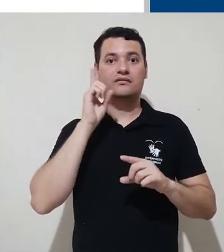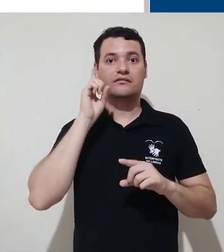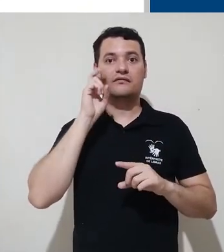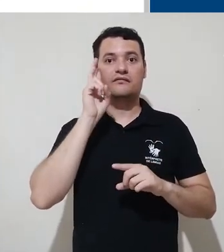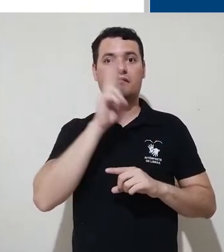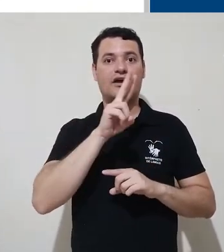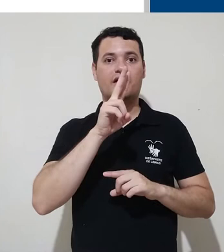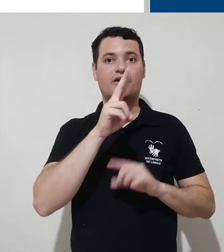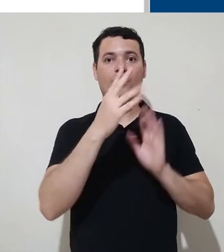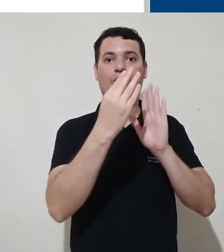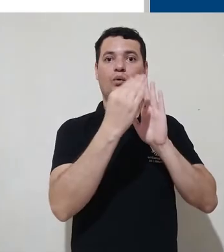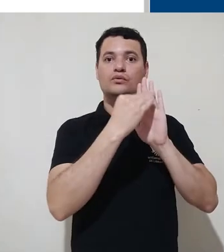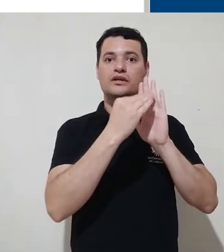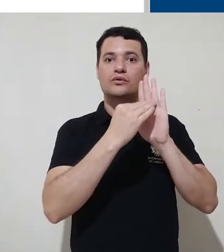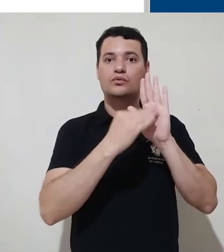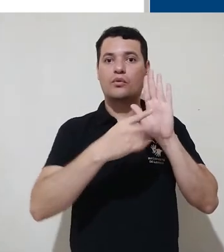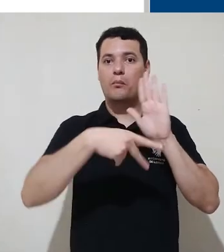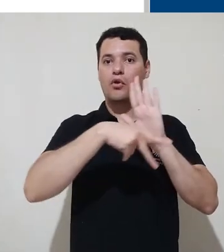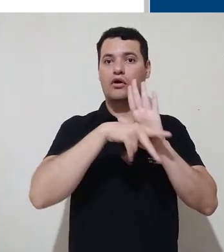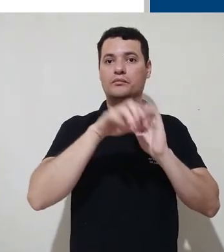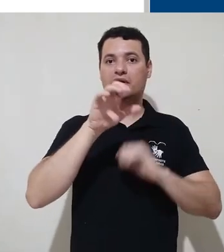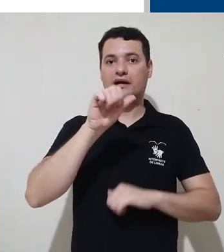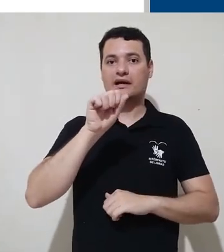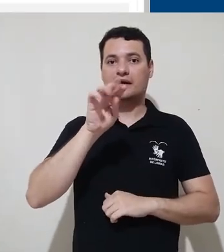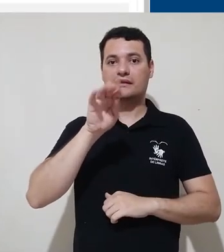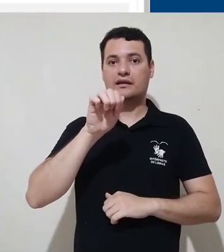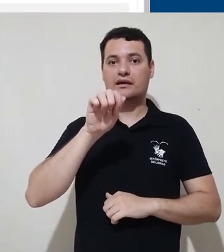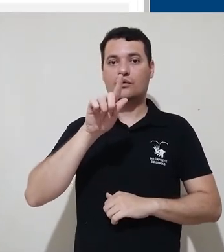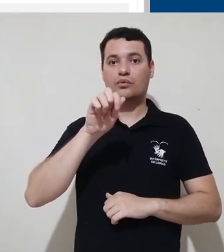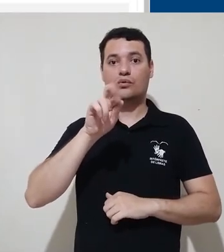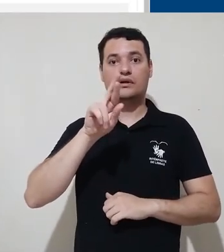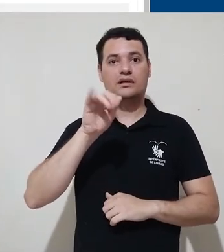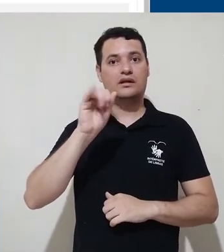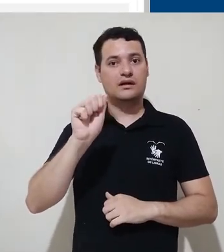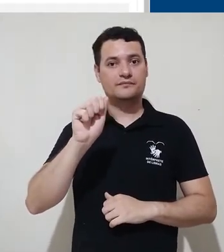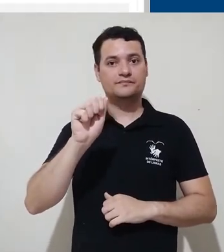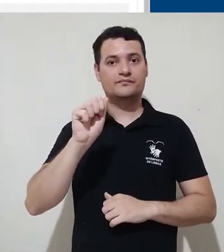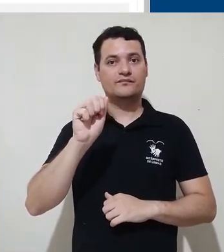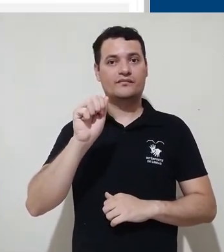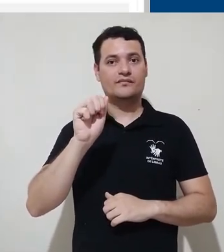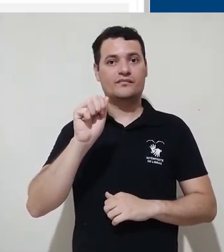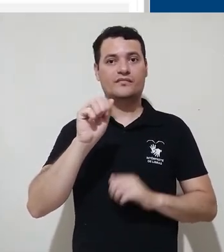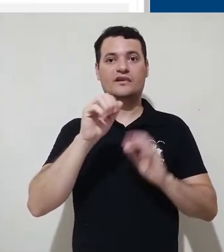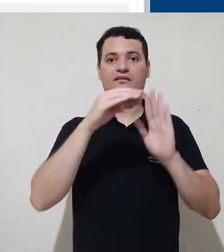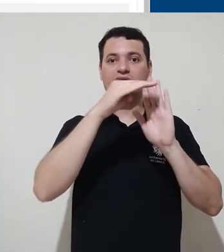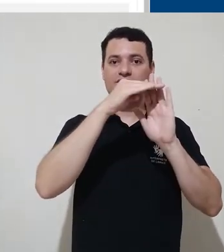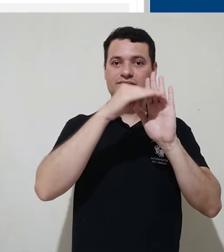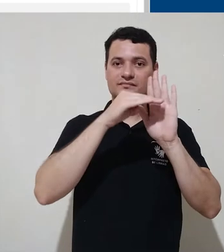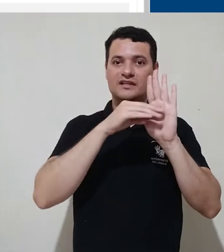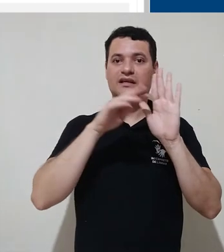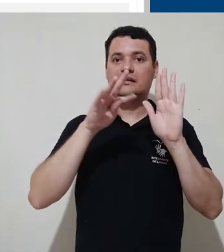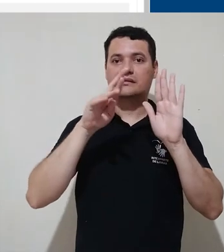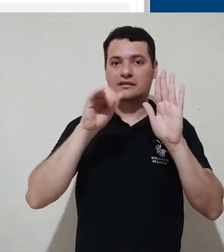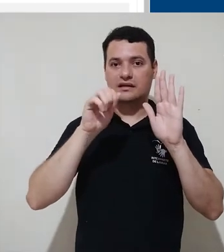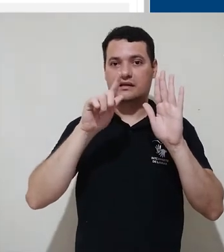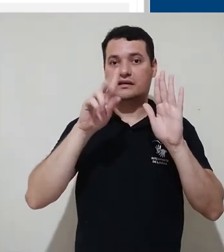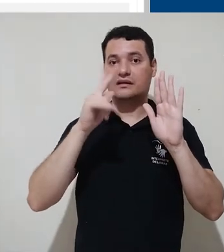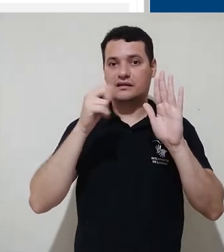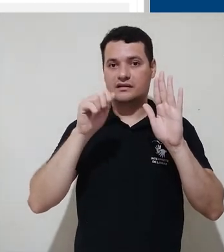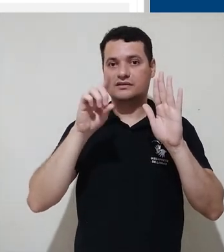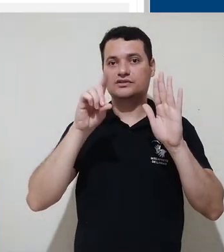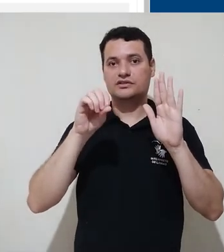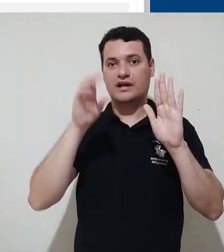ver o conteúdo daquela categoria e somente daquela categoria. Repare. Dentro da categoria trilha de